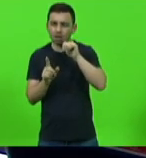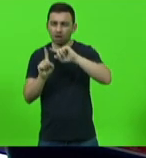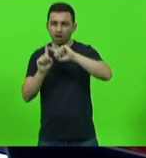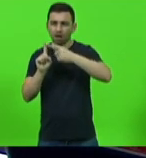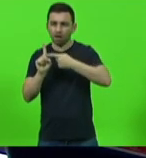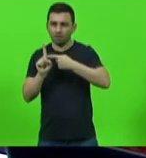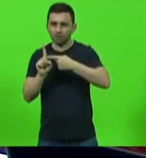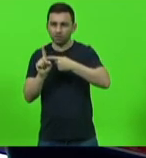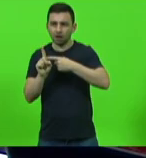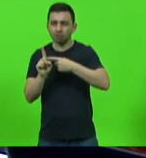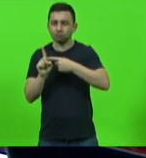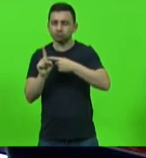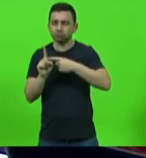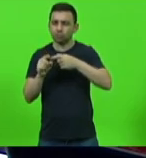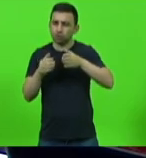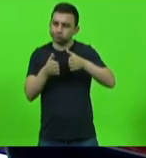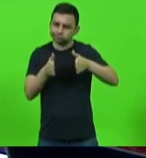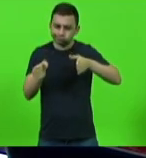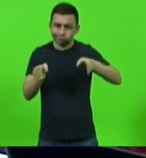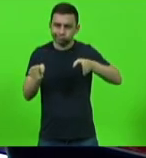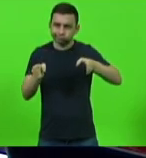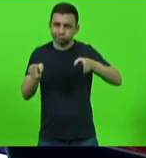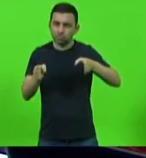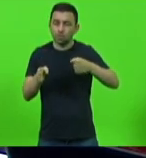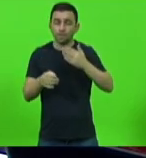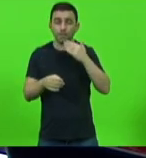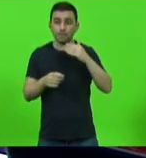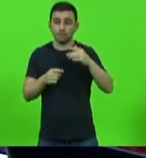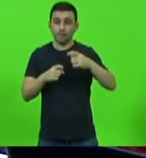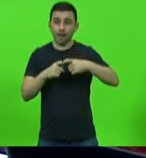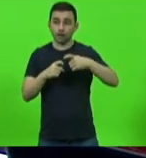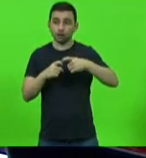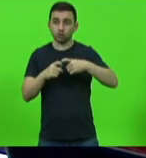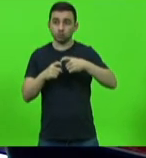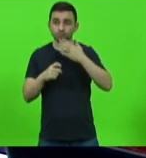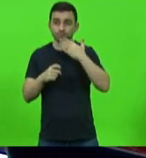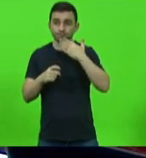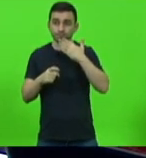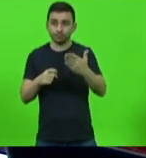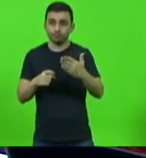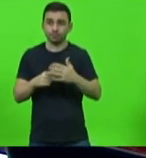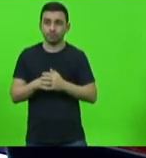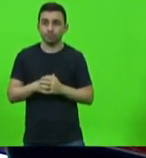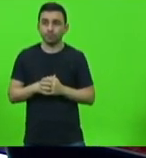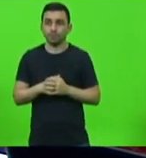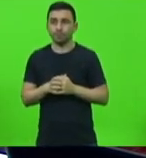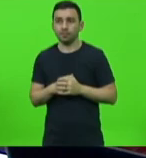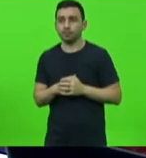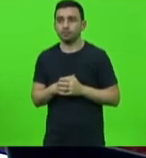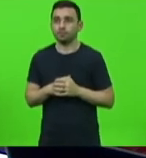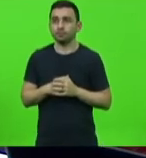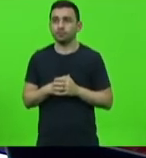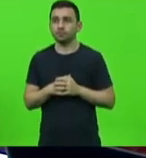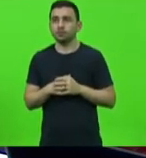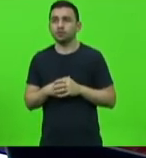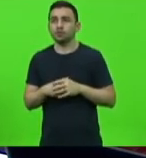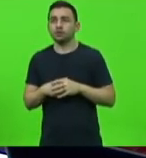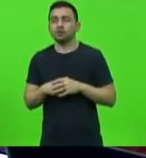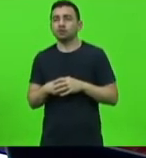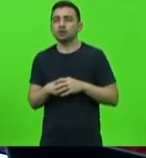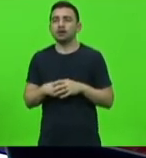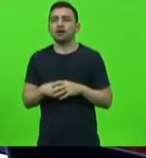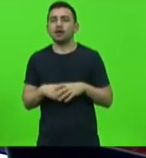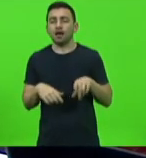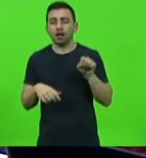geralmente é solicitado pelo médico que guia o acompanhamento pré-natal e possui o objetivo